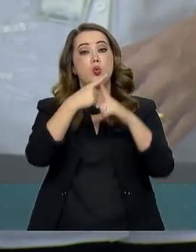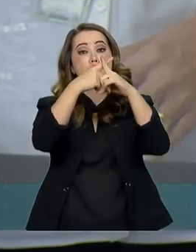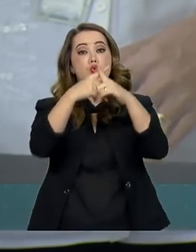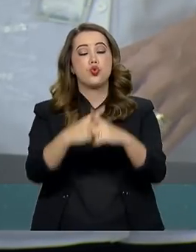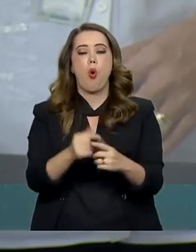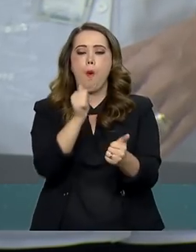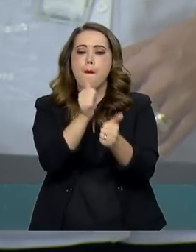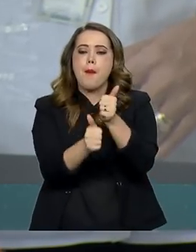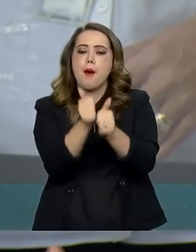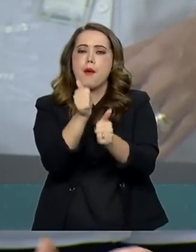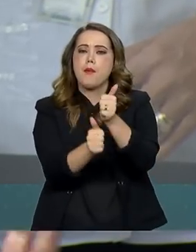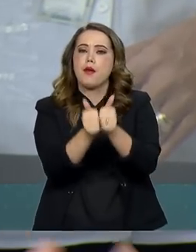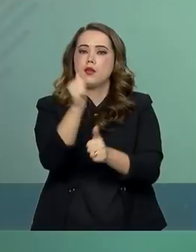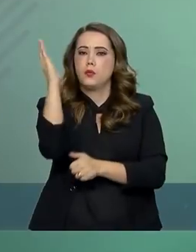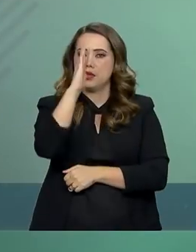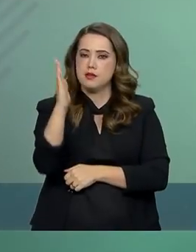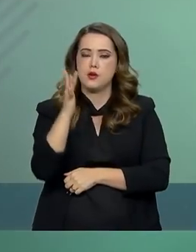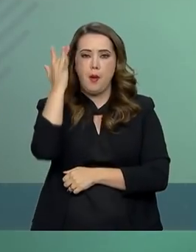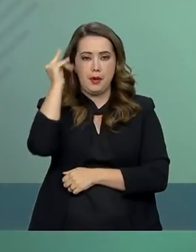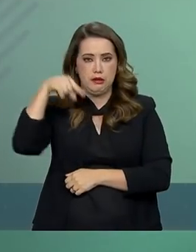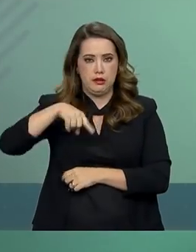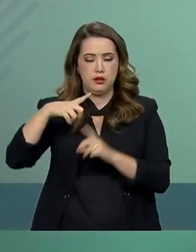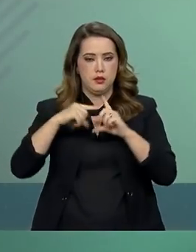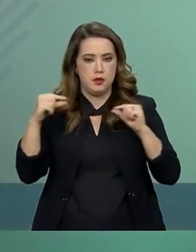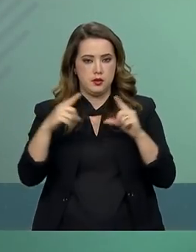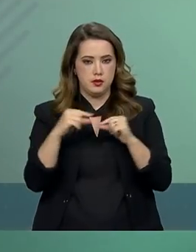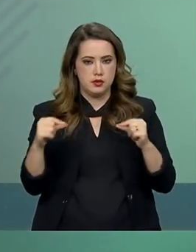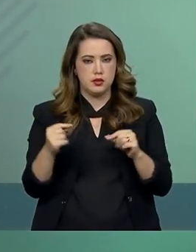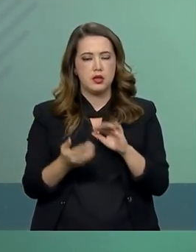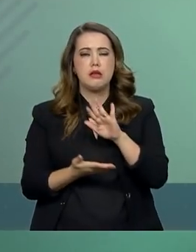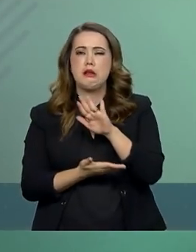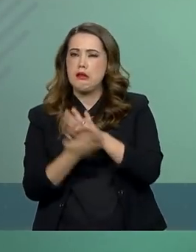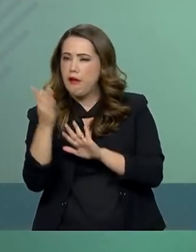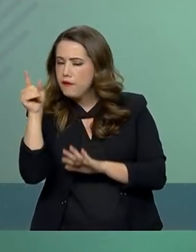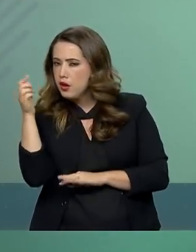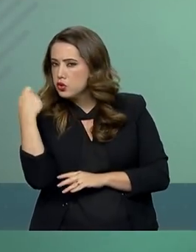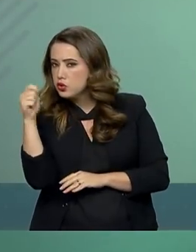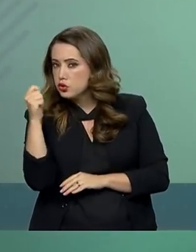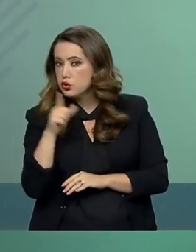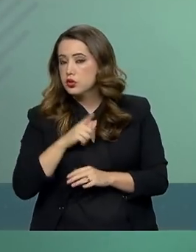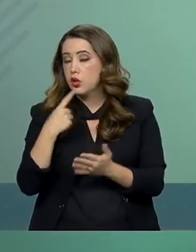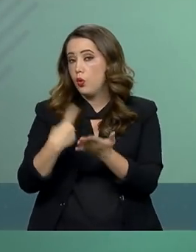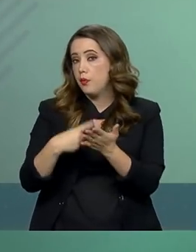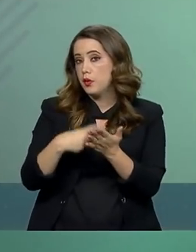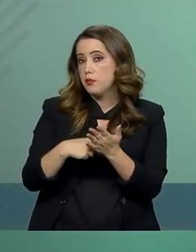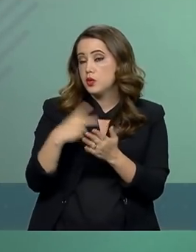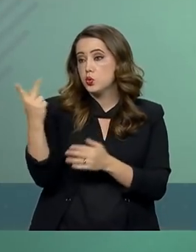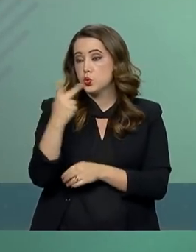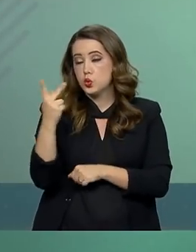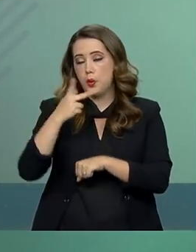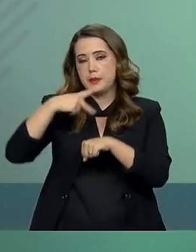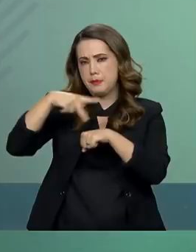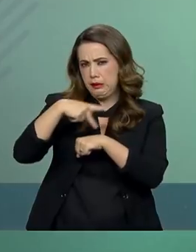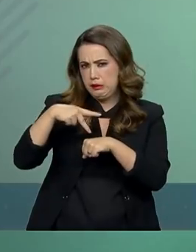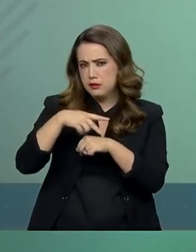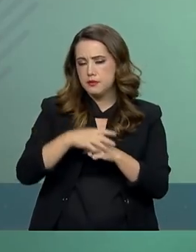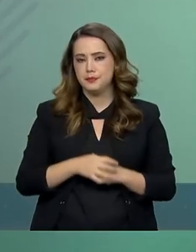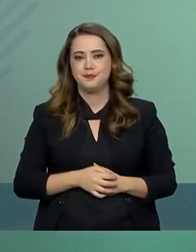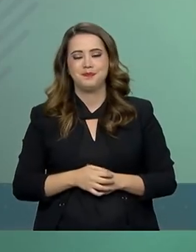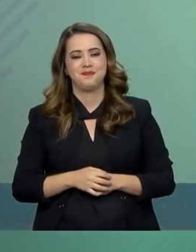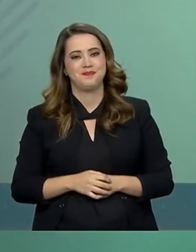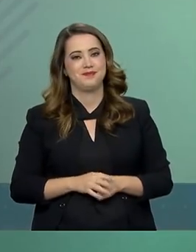o presidente vai assinar algum acordo bilateral na área de comércio. Bem, sua primeira pergunta.